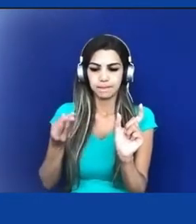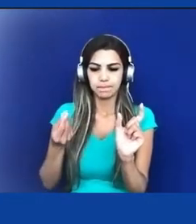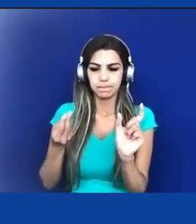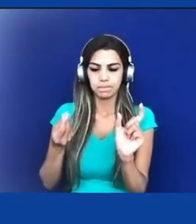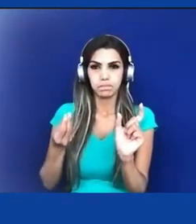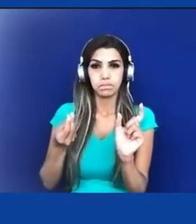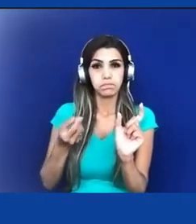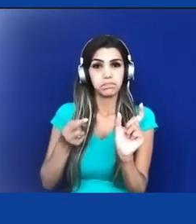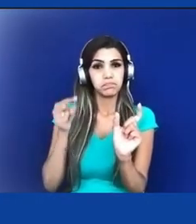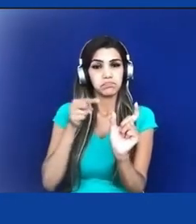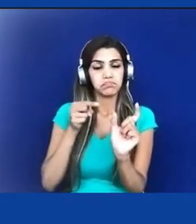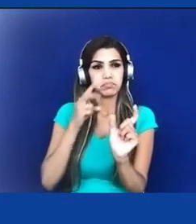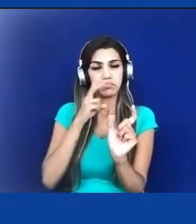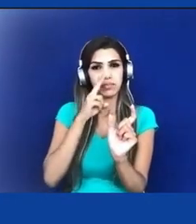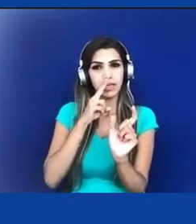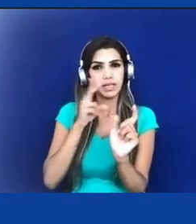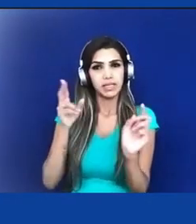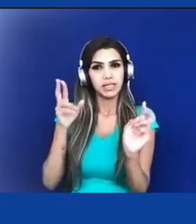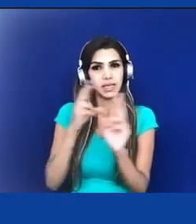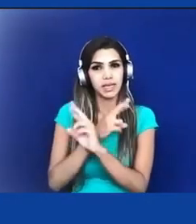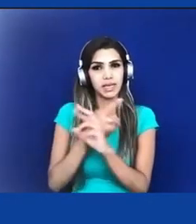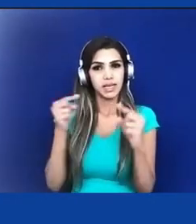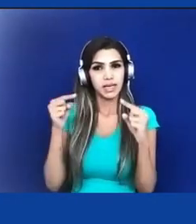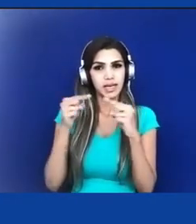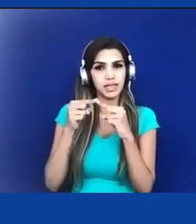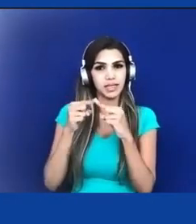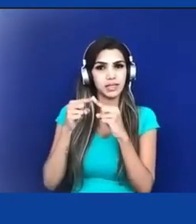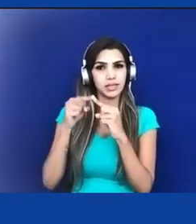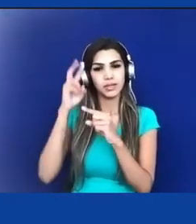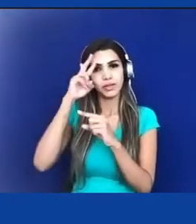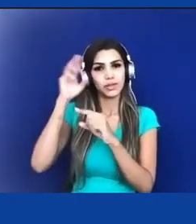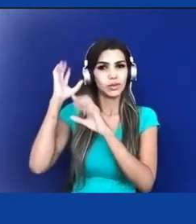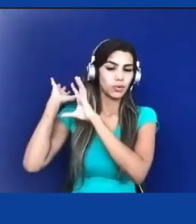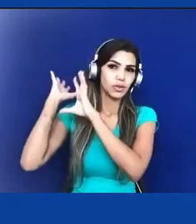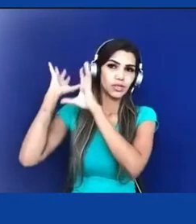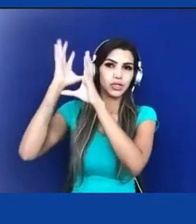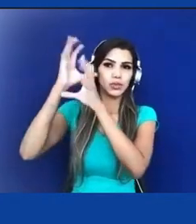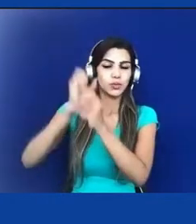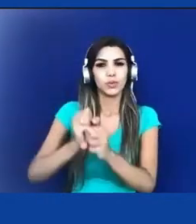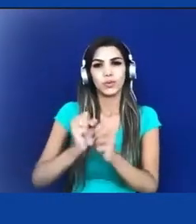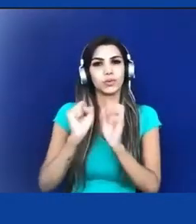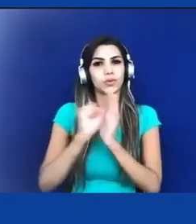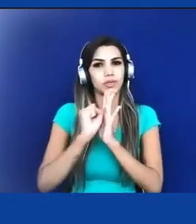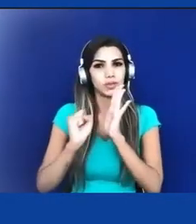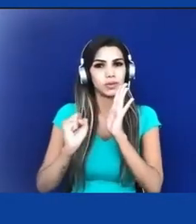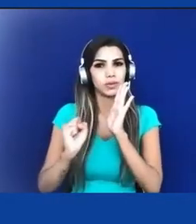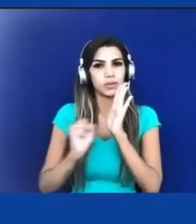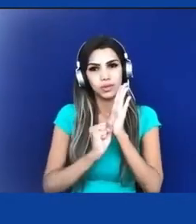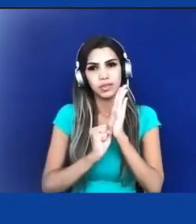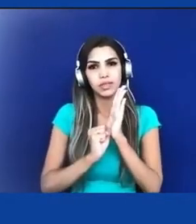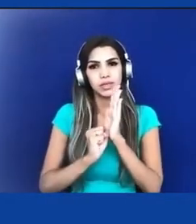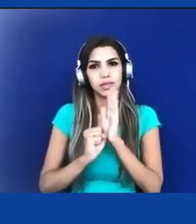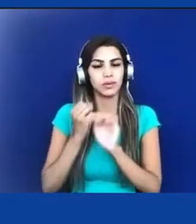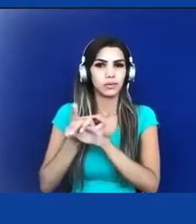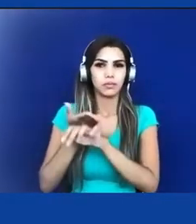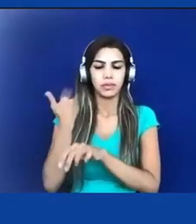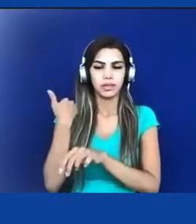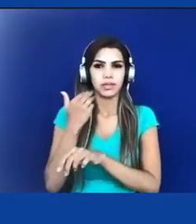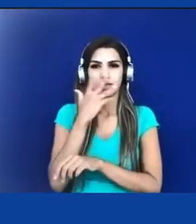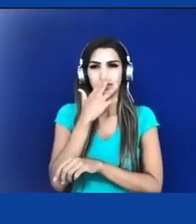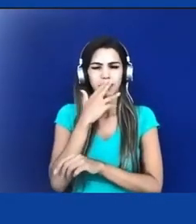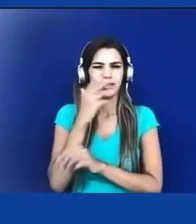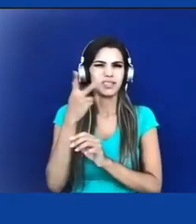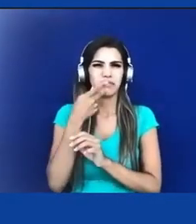do século passado. Eu sei que parece que é muito mais... Quando a gente fala século passado, parece que é muito mais tempo do que isso,